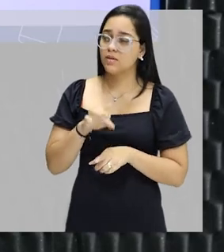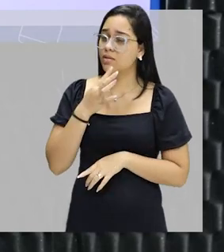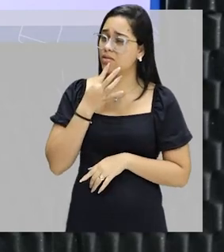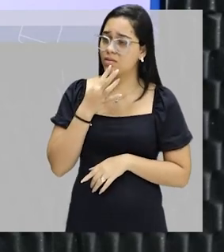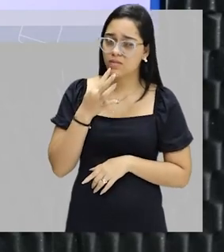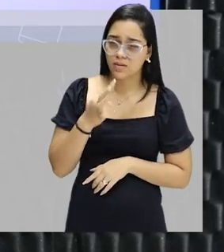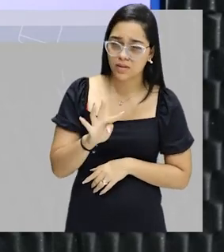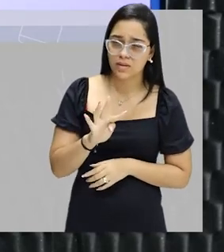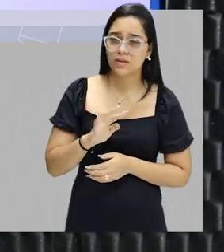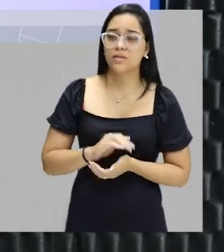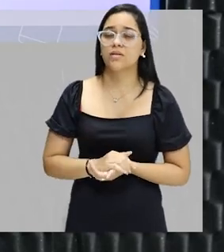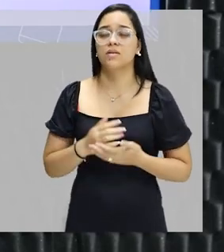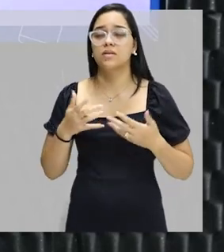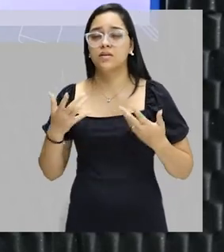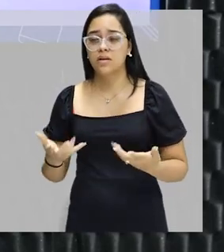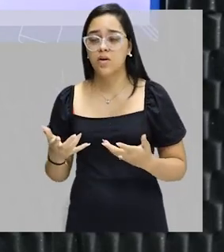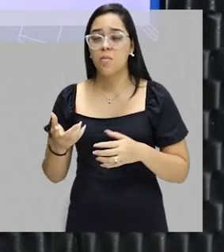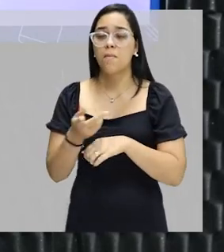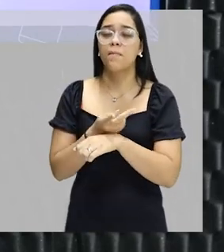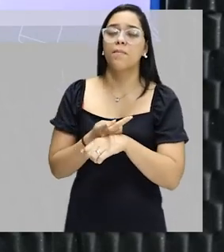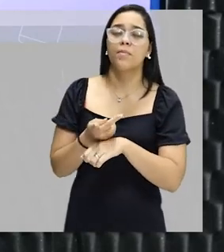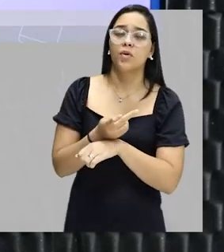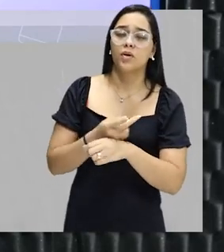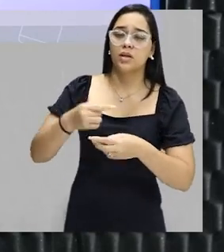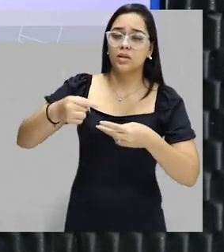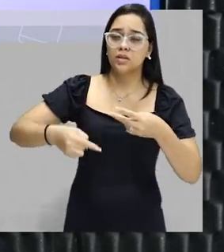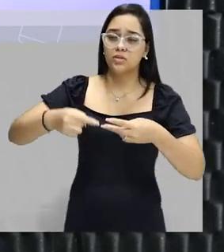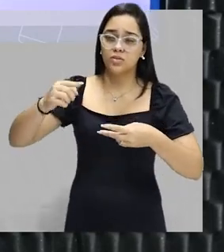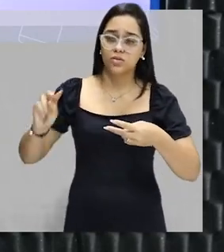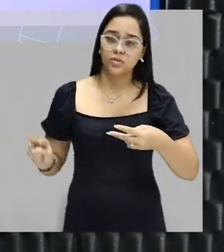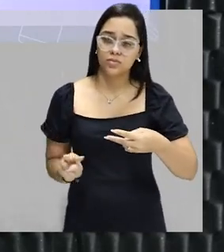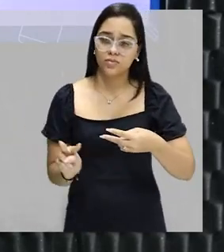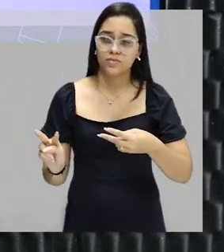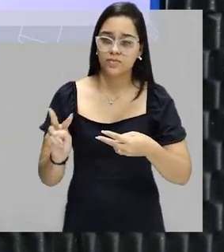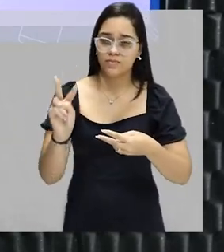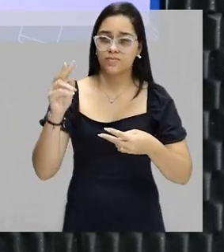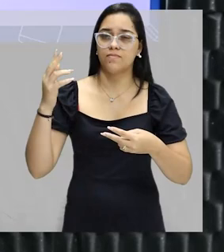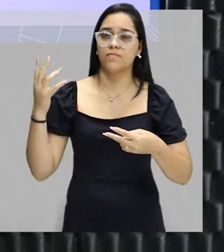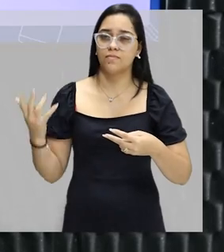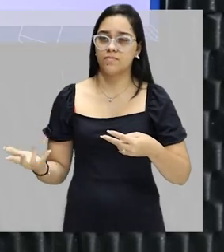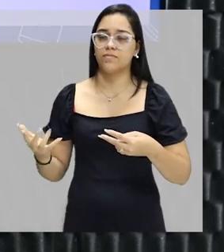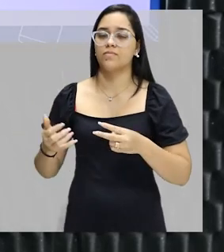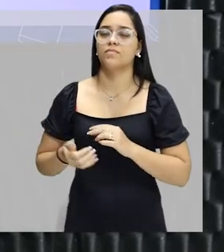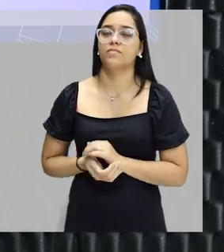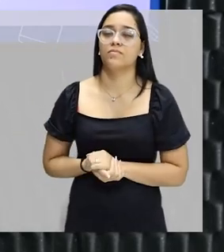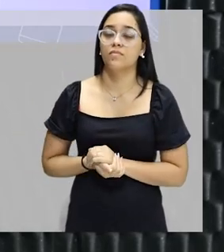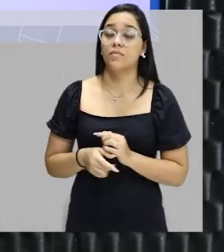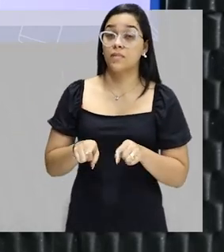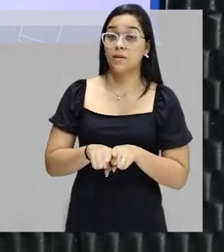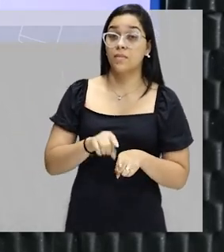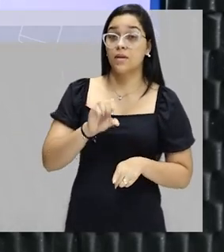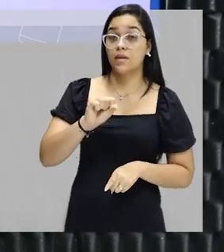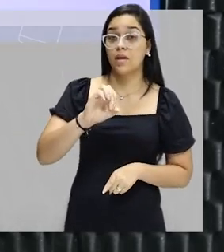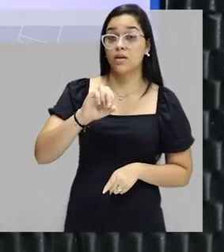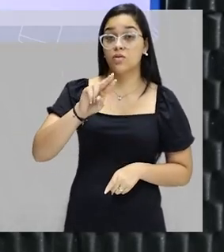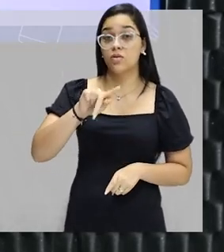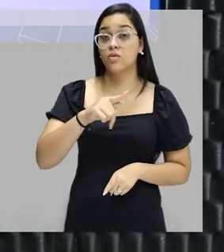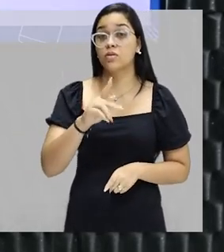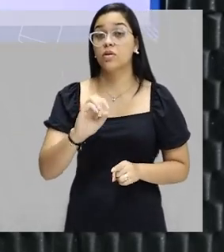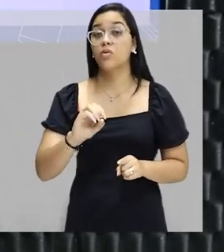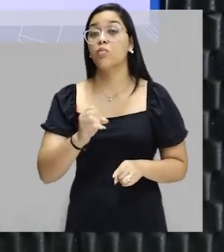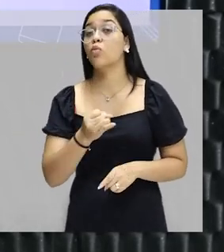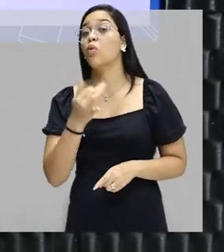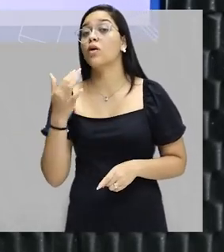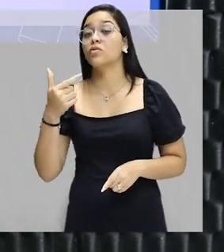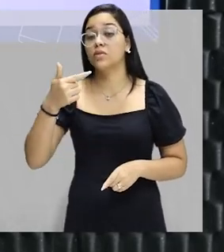conhece. Então, a gente vai procurar esses dois valores. A massa da solução, 700 kg